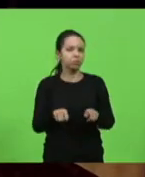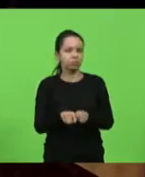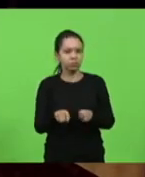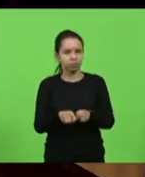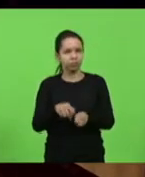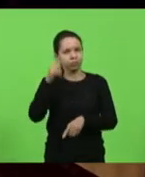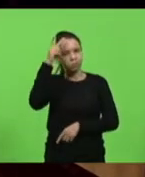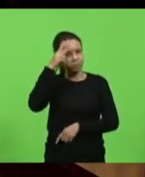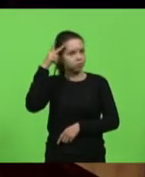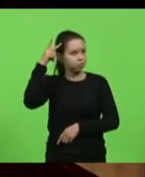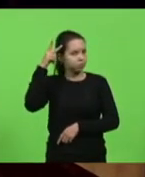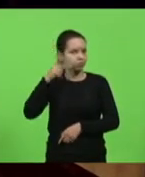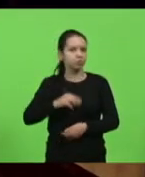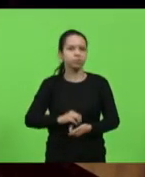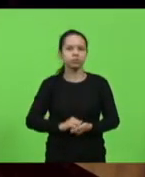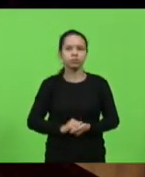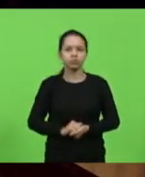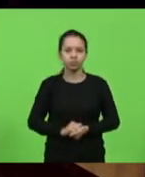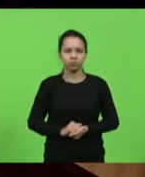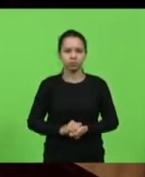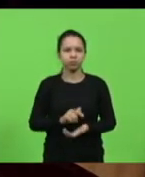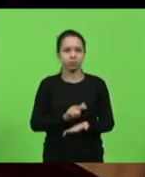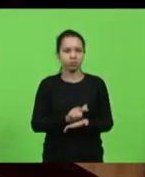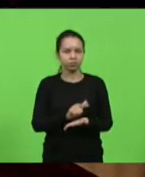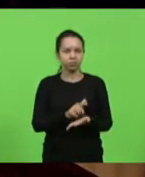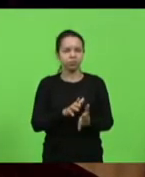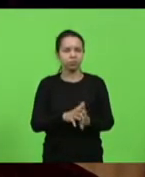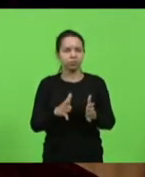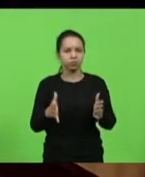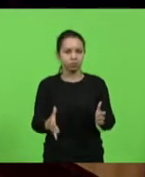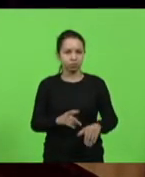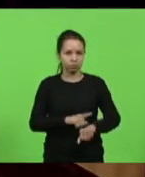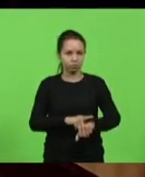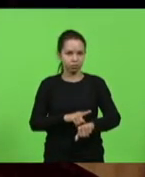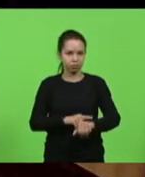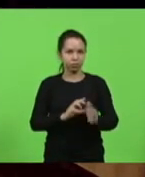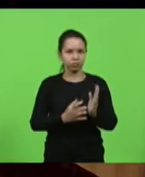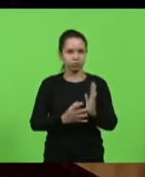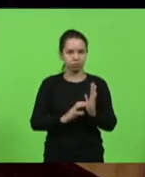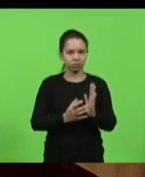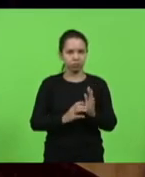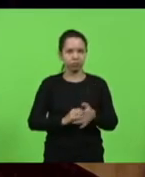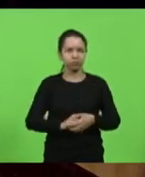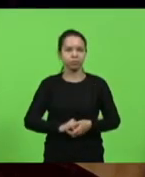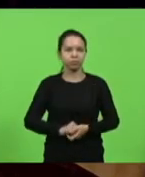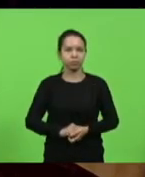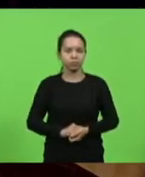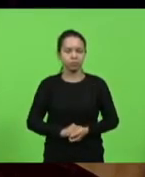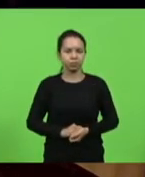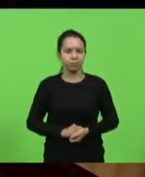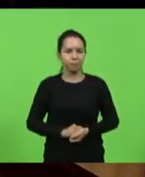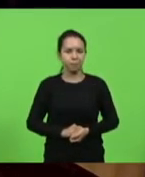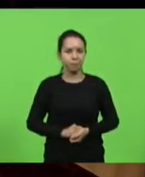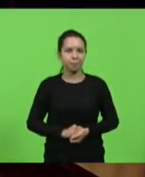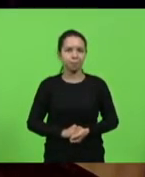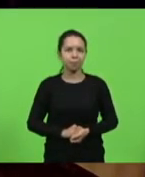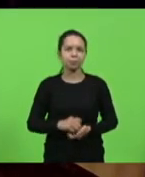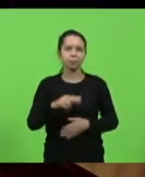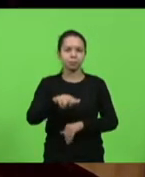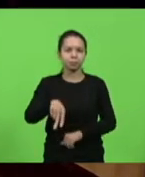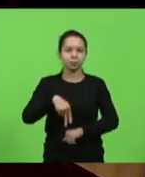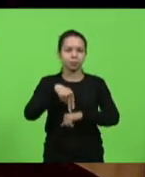Paulinha. Grande expediente. Neste horário destinado aos partidos políticos, fizeram uso da palavra os senhores